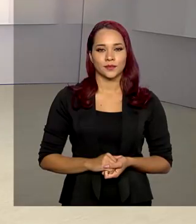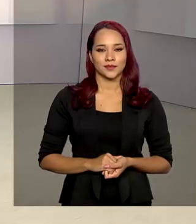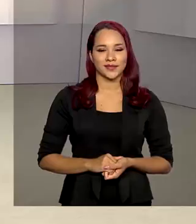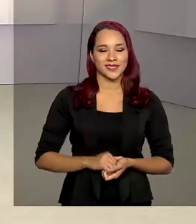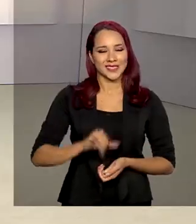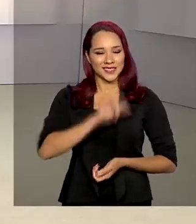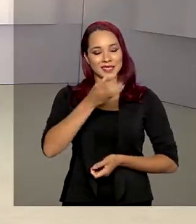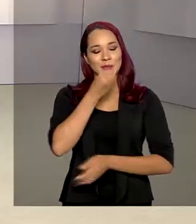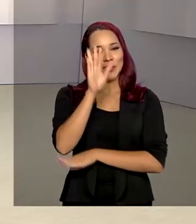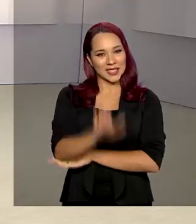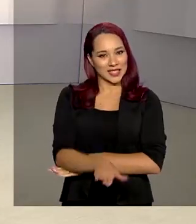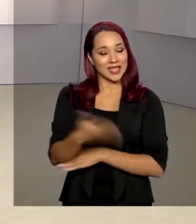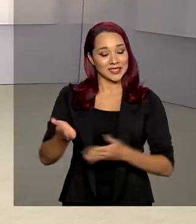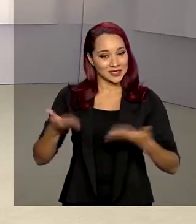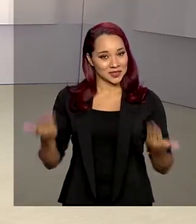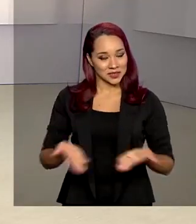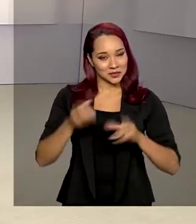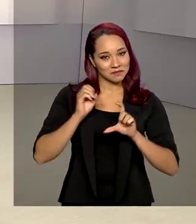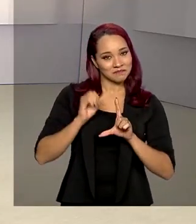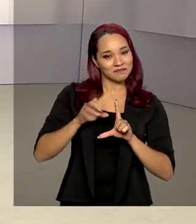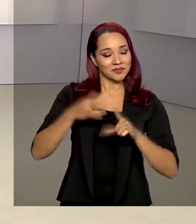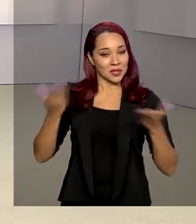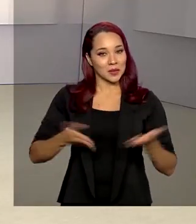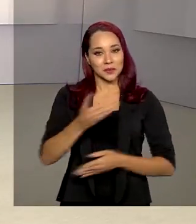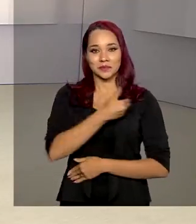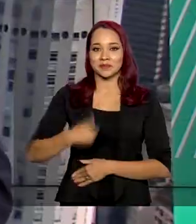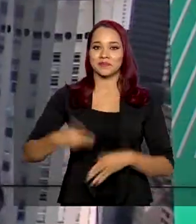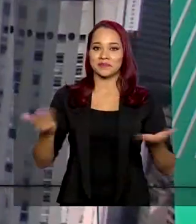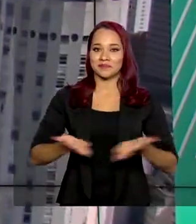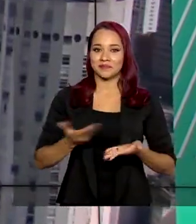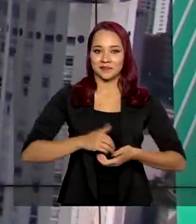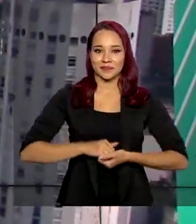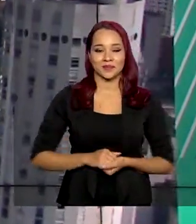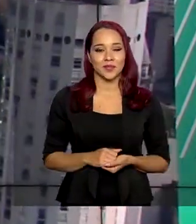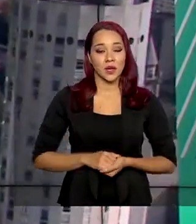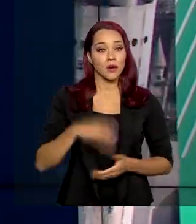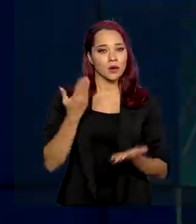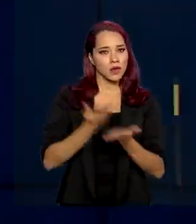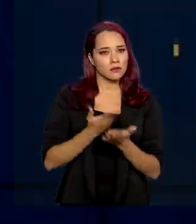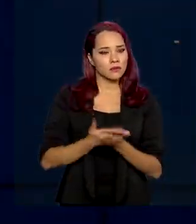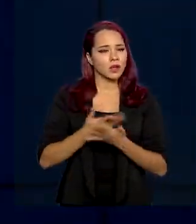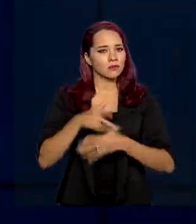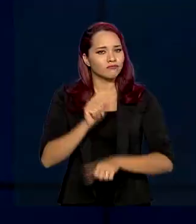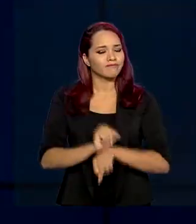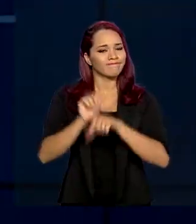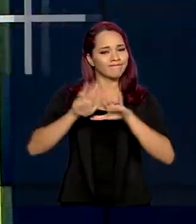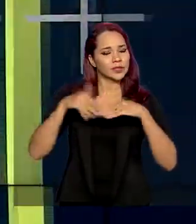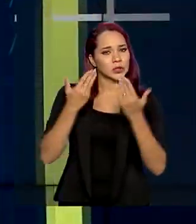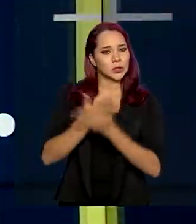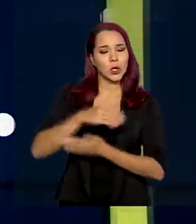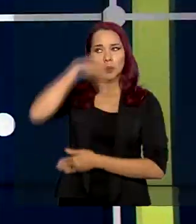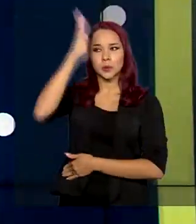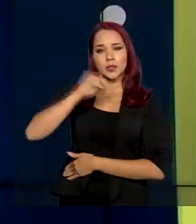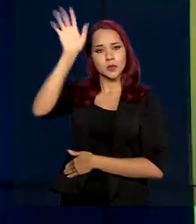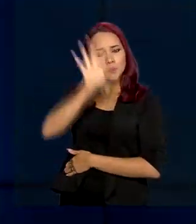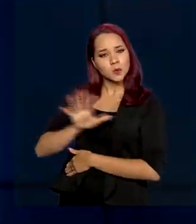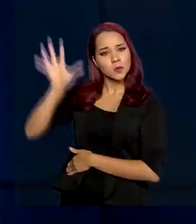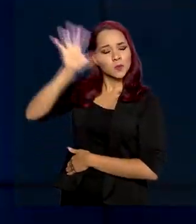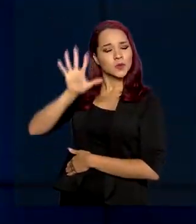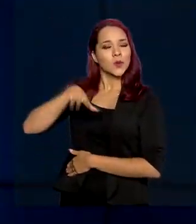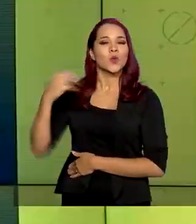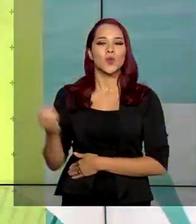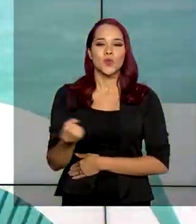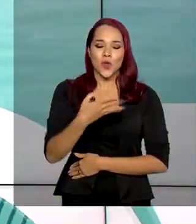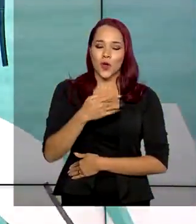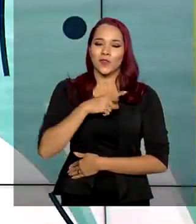Olá, boa tarde. Já está no ar mais um Governo Agora. Com as aulas suspensas em escolas de todo o país, uma novidade